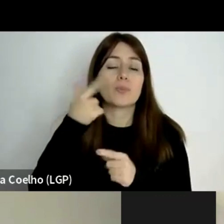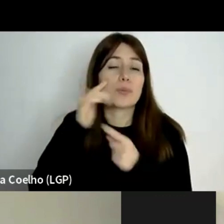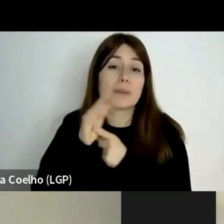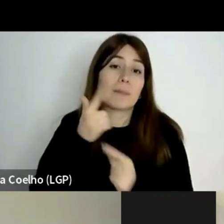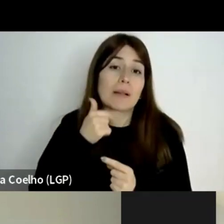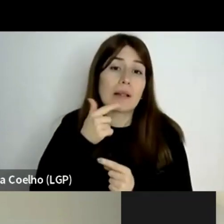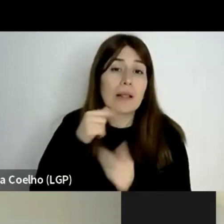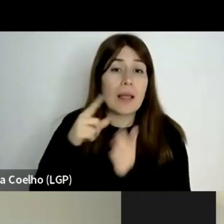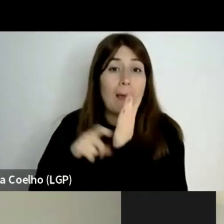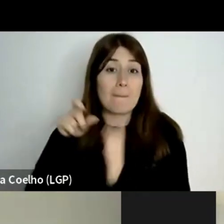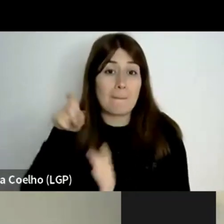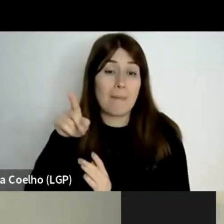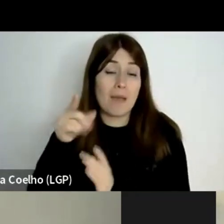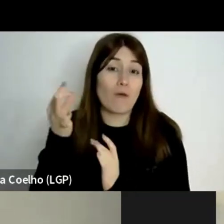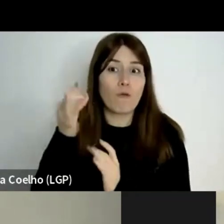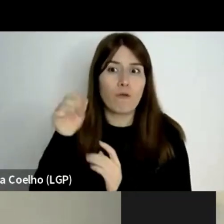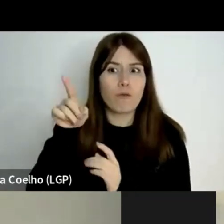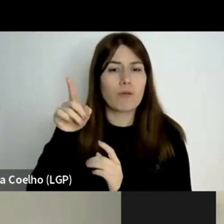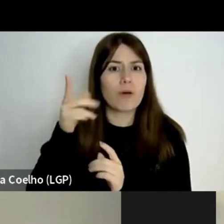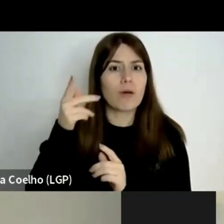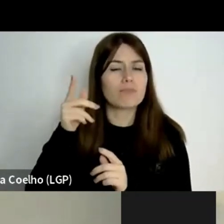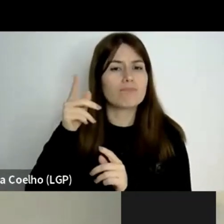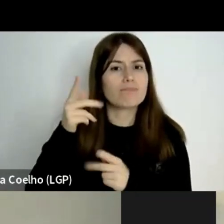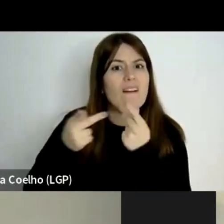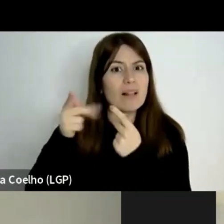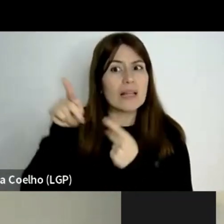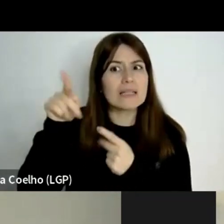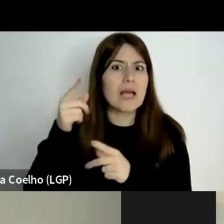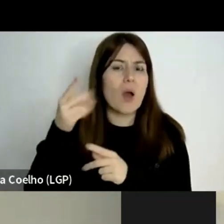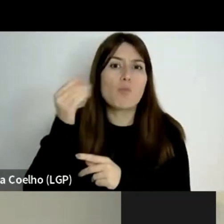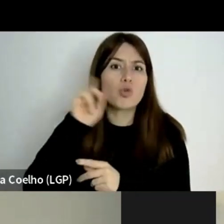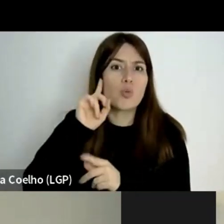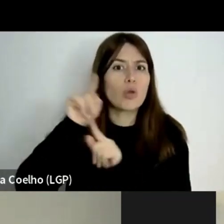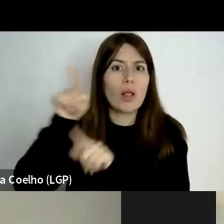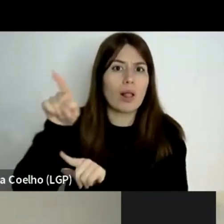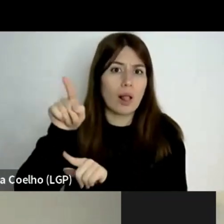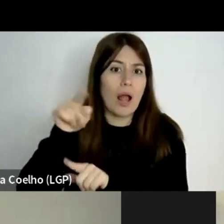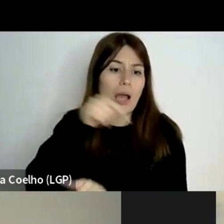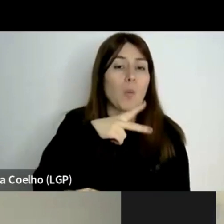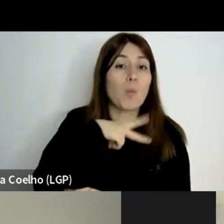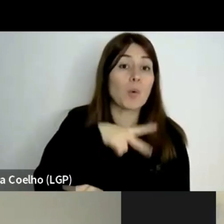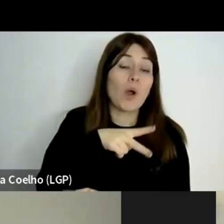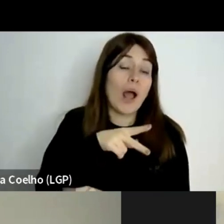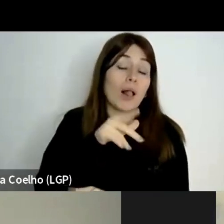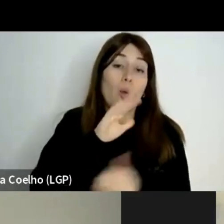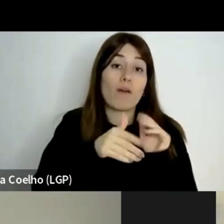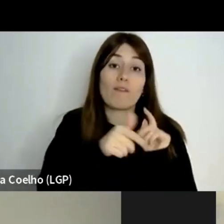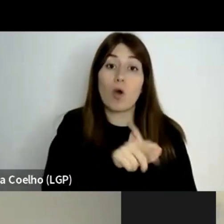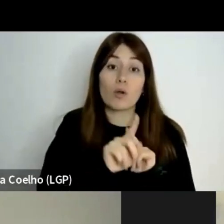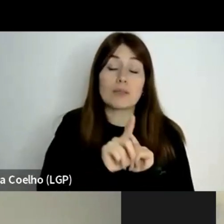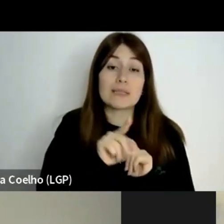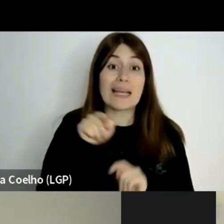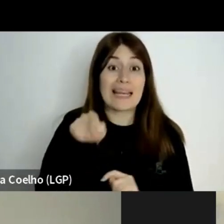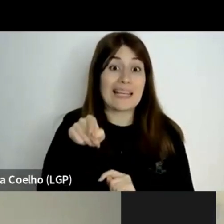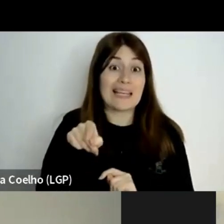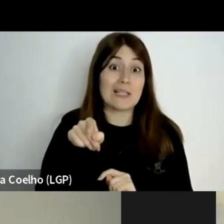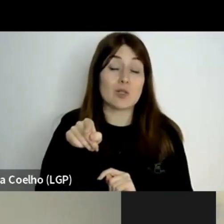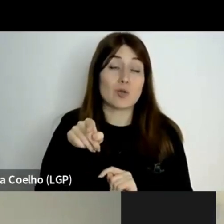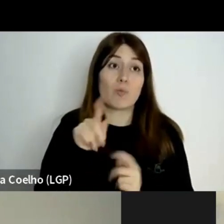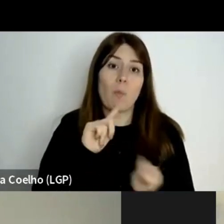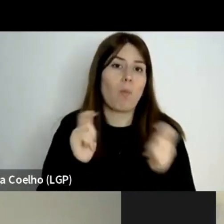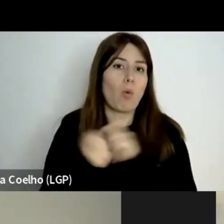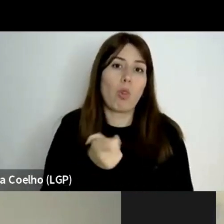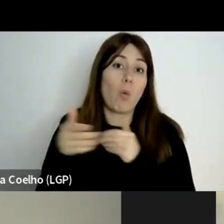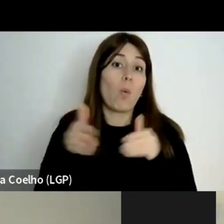e com o Margaret Thatcher. E isso mudou-me completamente o rumo da minha